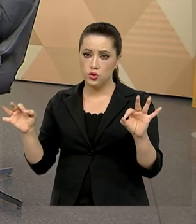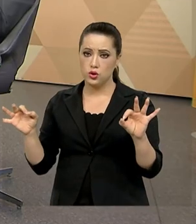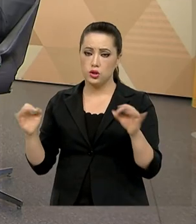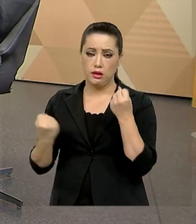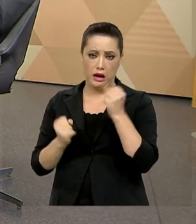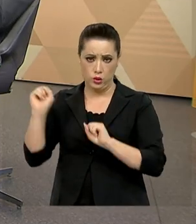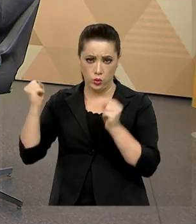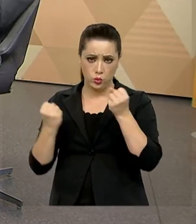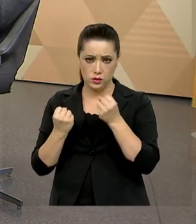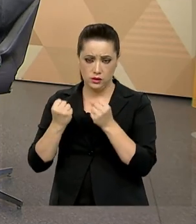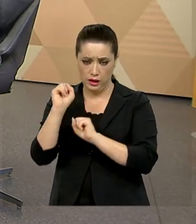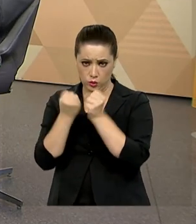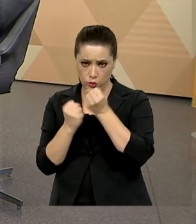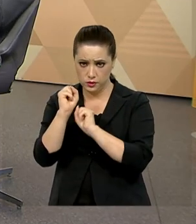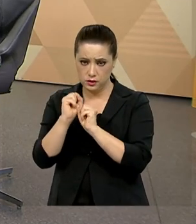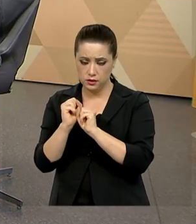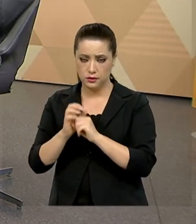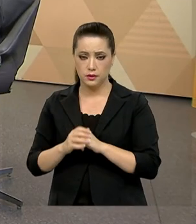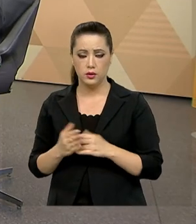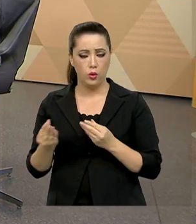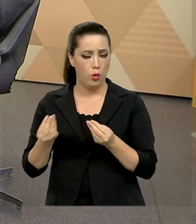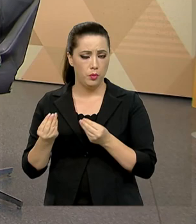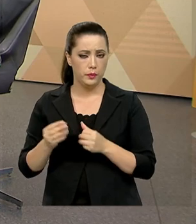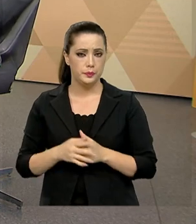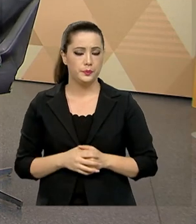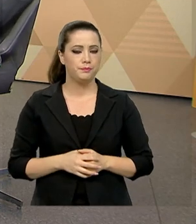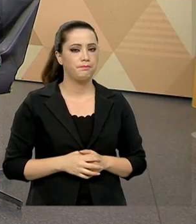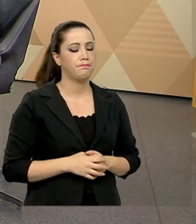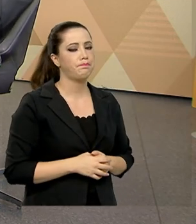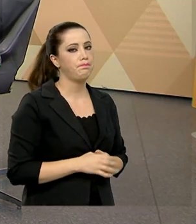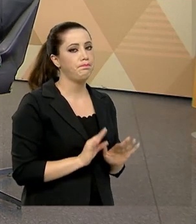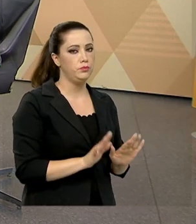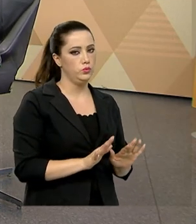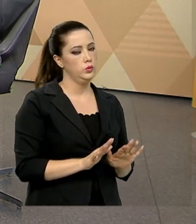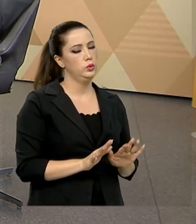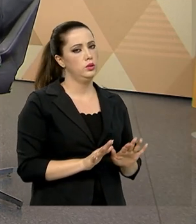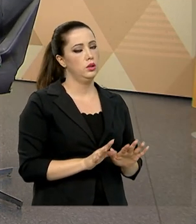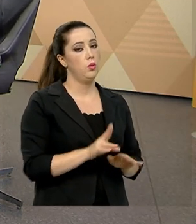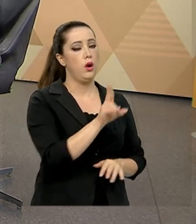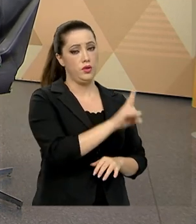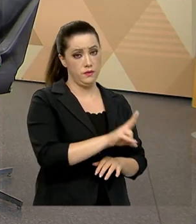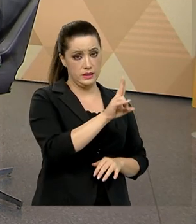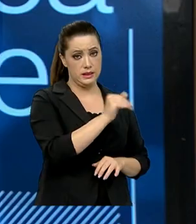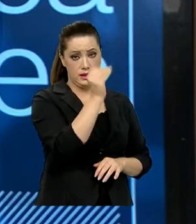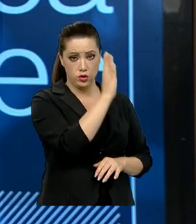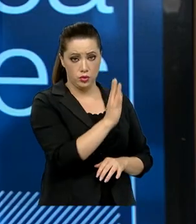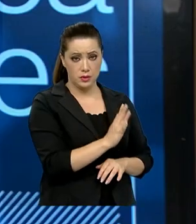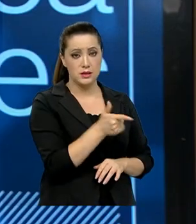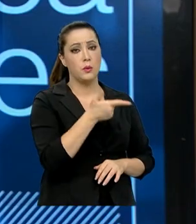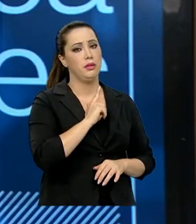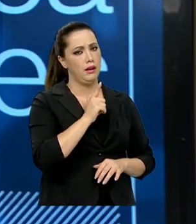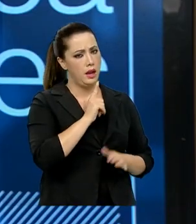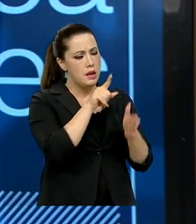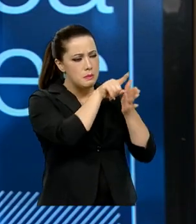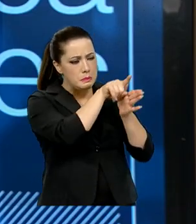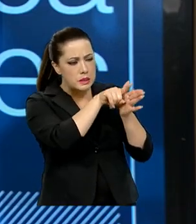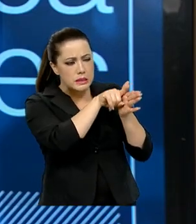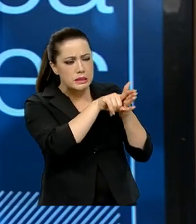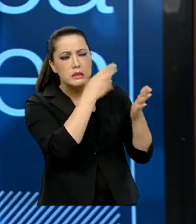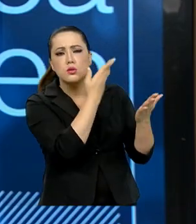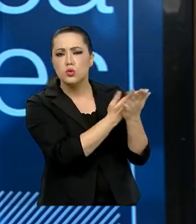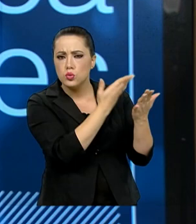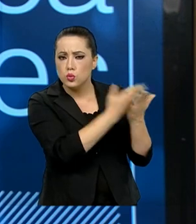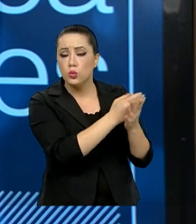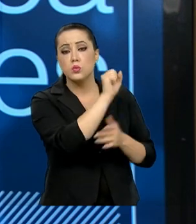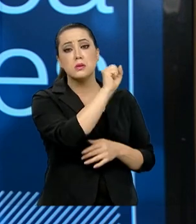Olha, a universidade brasileira faz pesquisa, sim. Aliás, é o único local no Brasil, aliás,